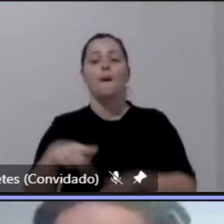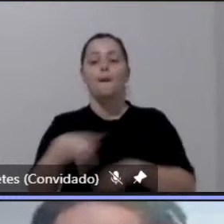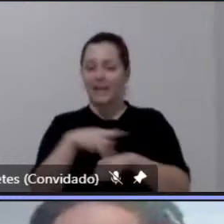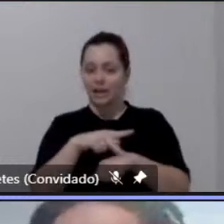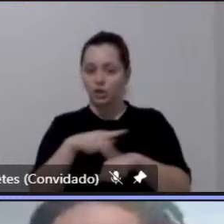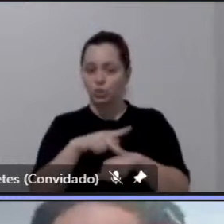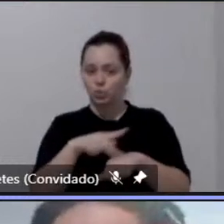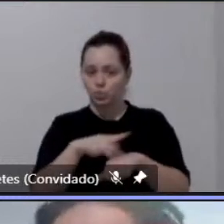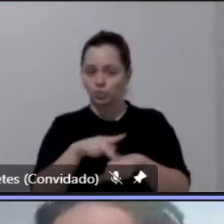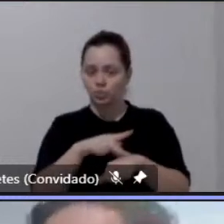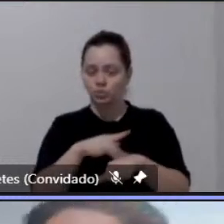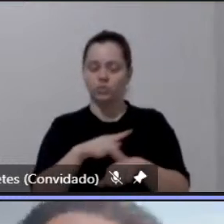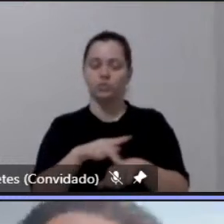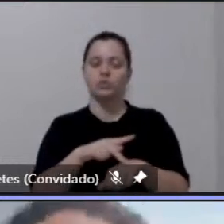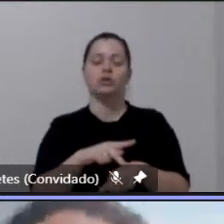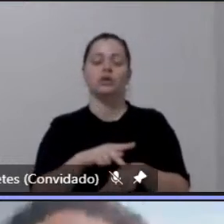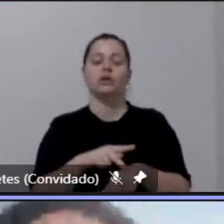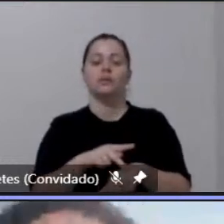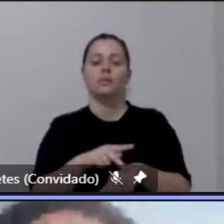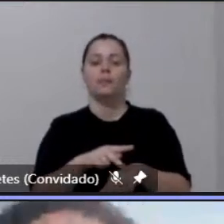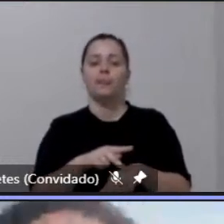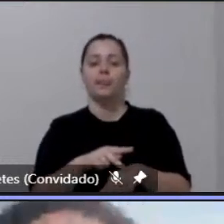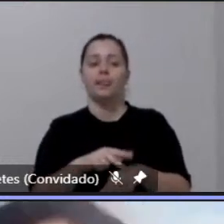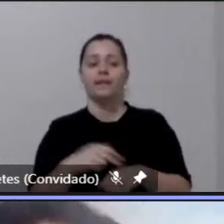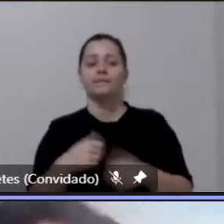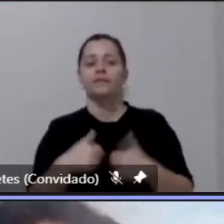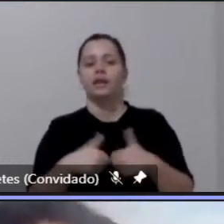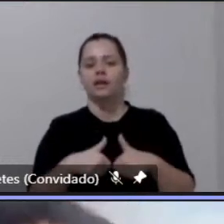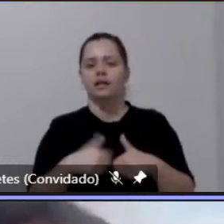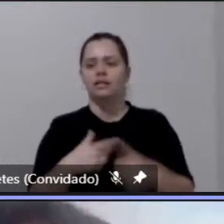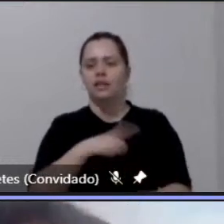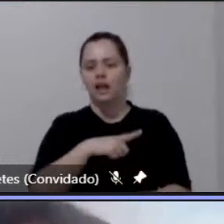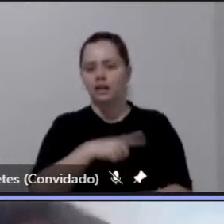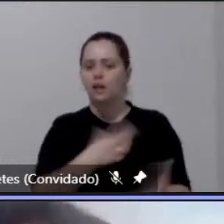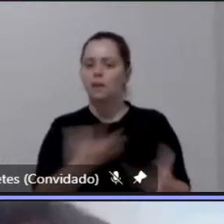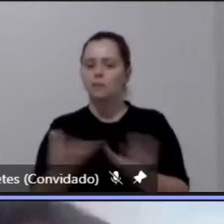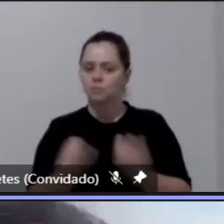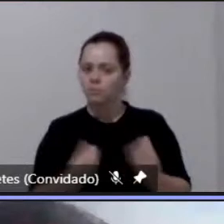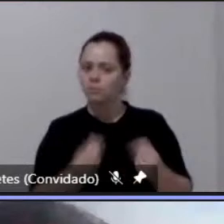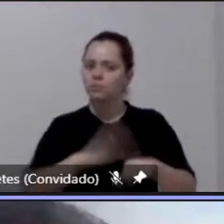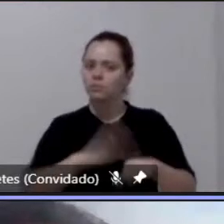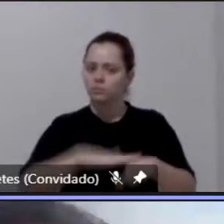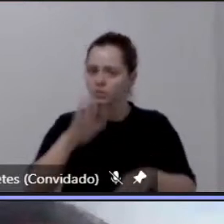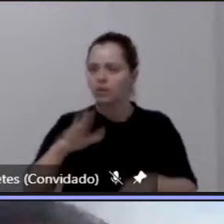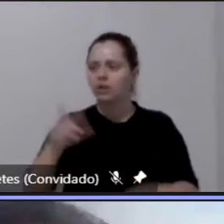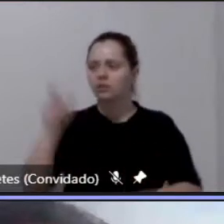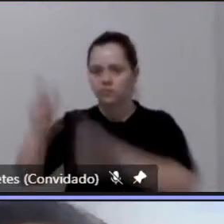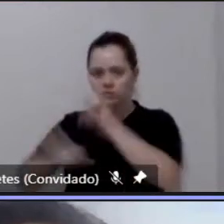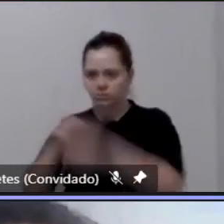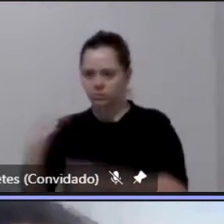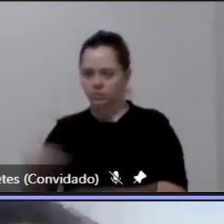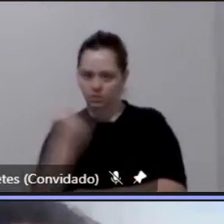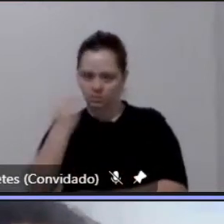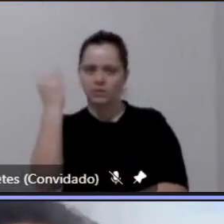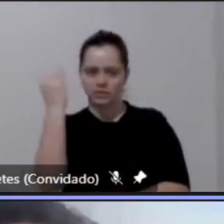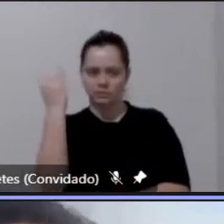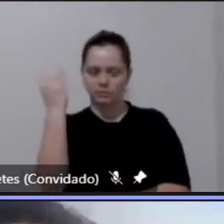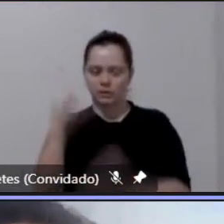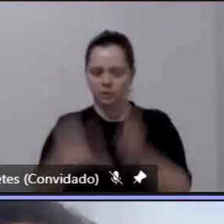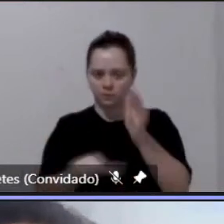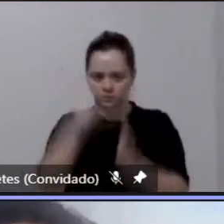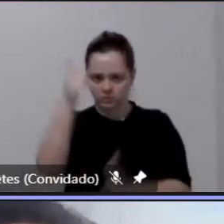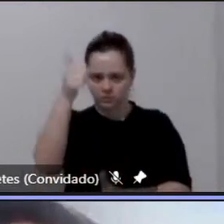mais expressivos que ocorrem os fluxos principais e a gente pode perceber